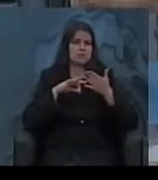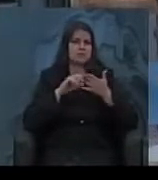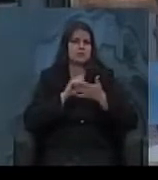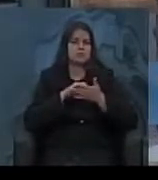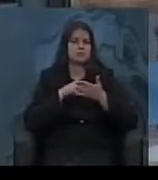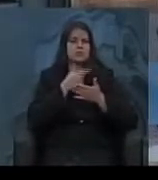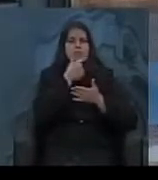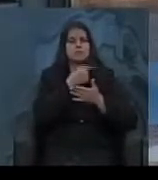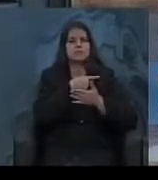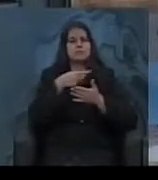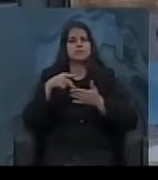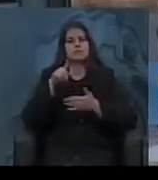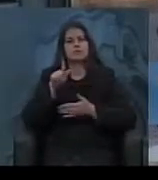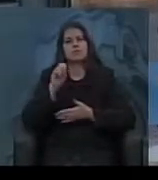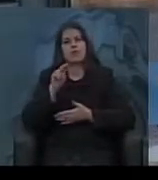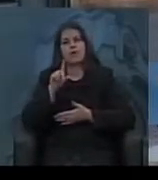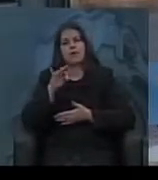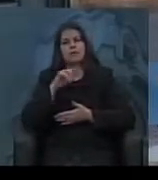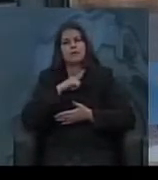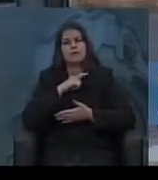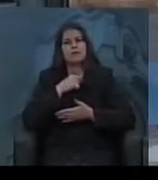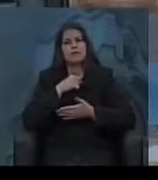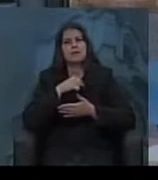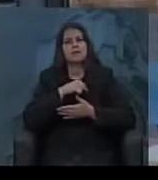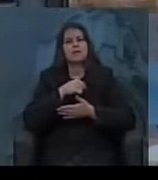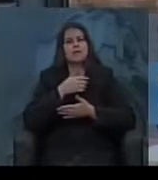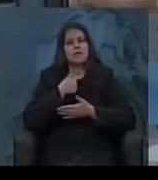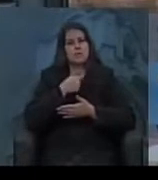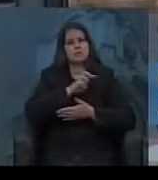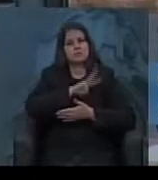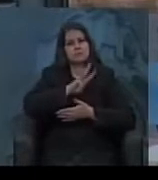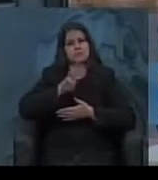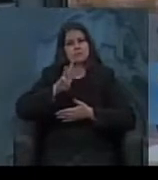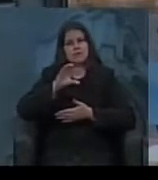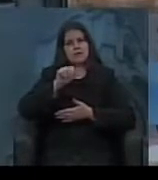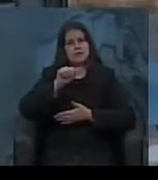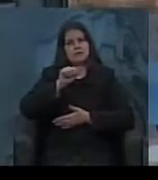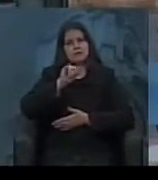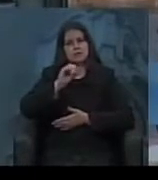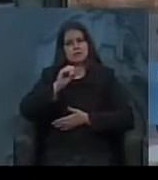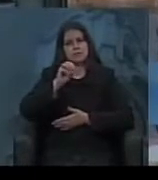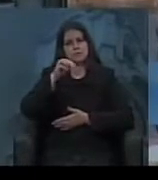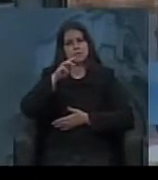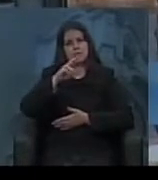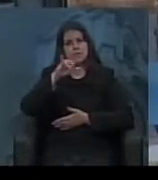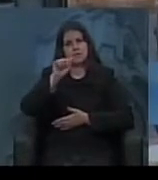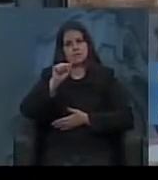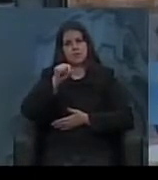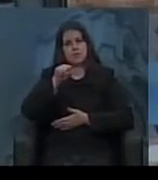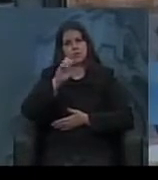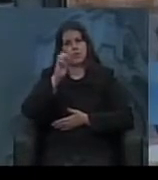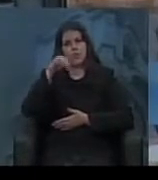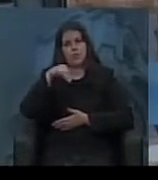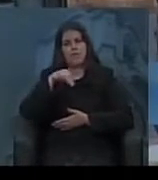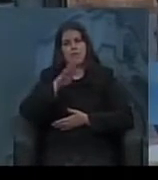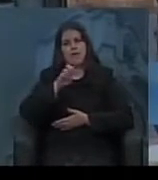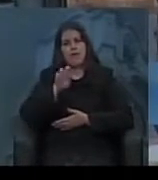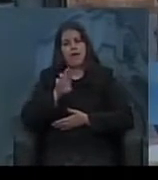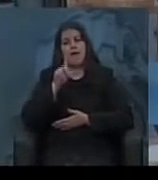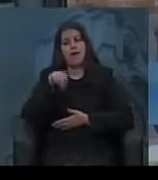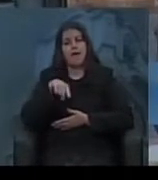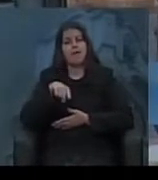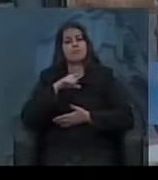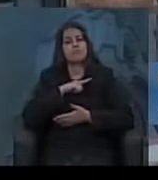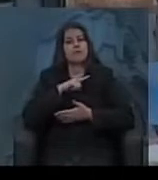que até tem um vídeo apresentando ela no meu site, que é www.cassiomoreira.com.br, onde tem um vídeo apresentando a